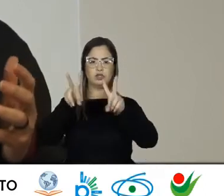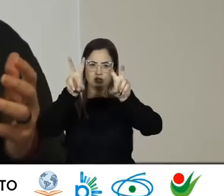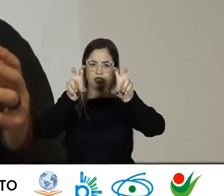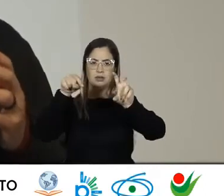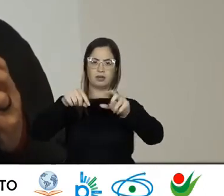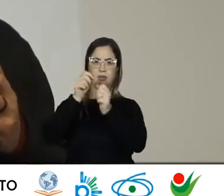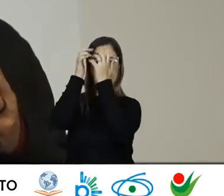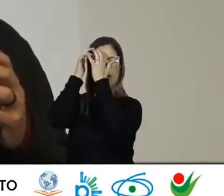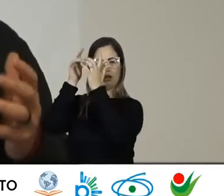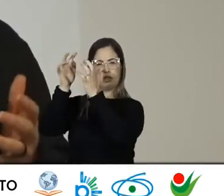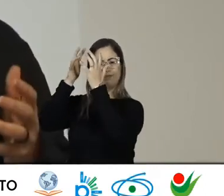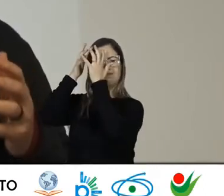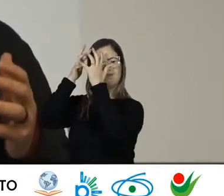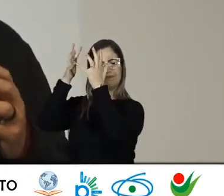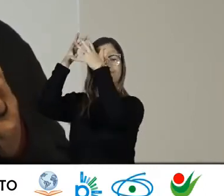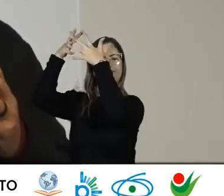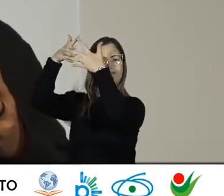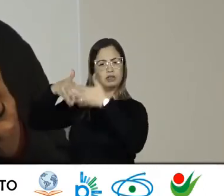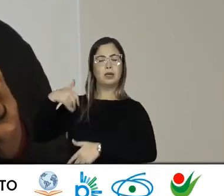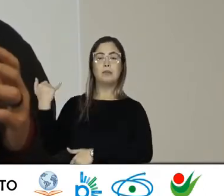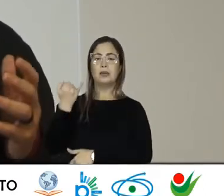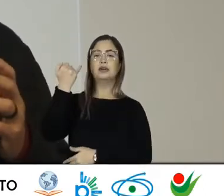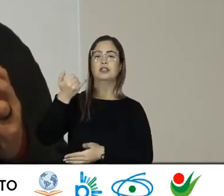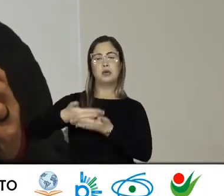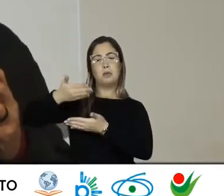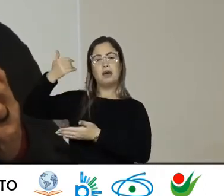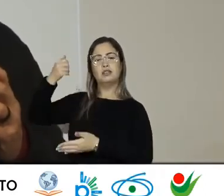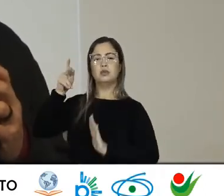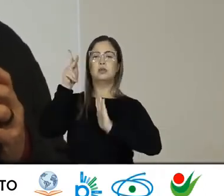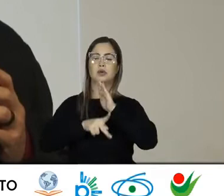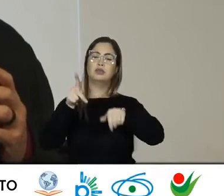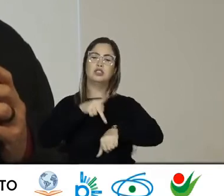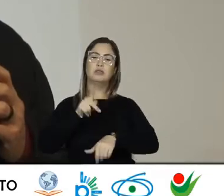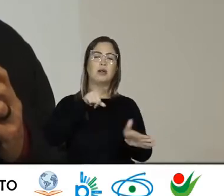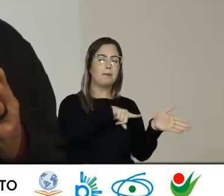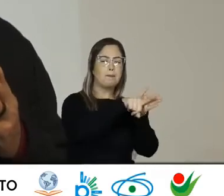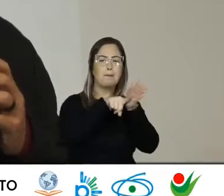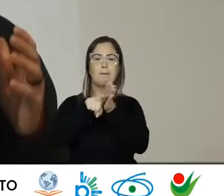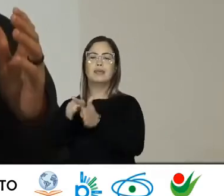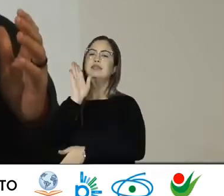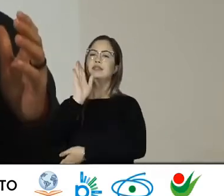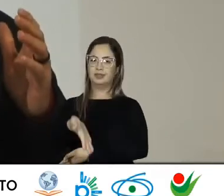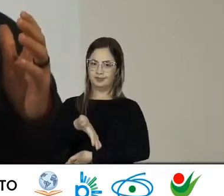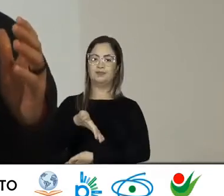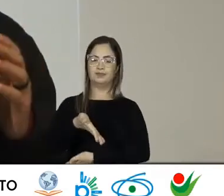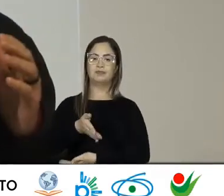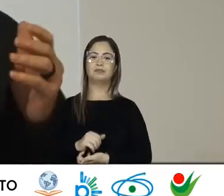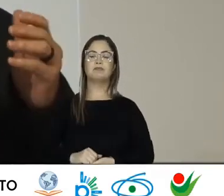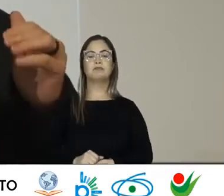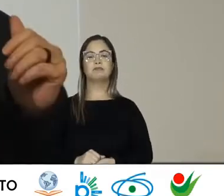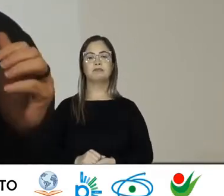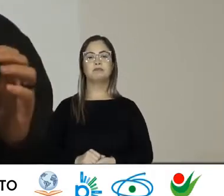Muitas das questões Que o programa Já vem desenvolvendo Nas suas três linhas De pesquisa Mas eu queria